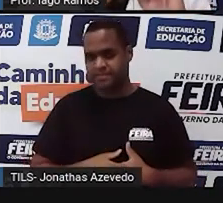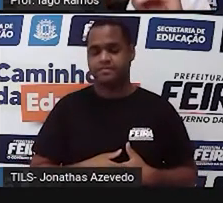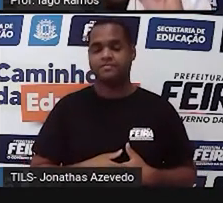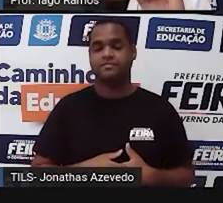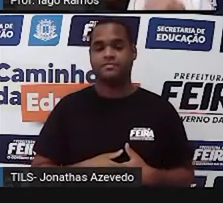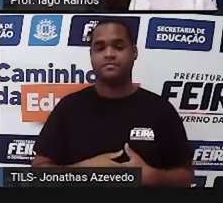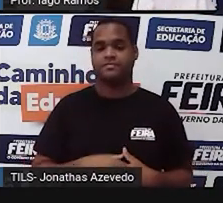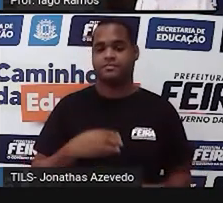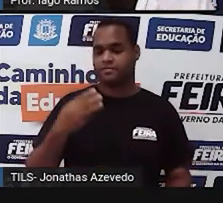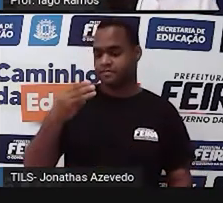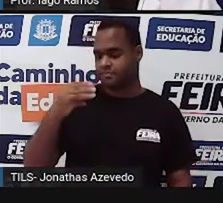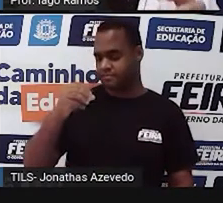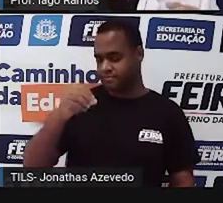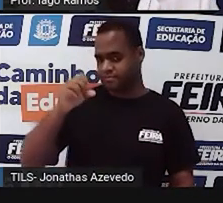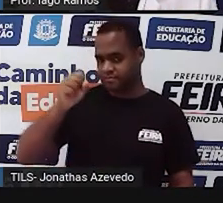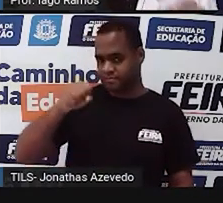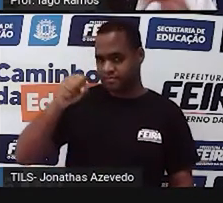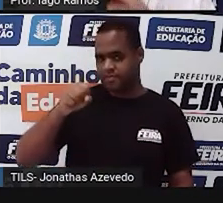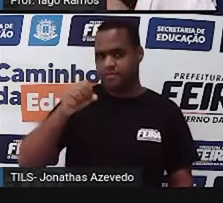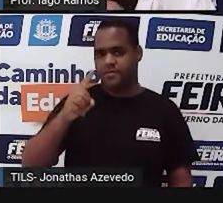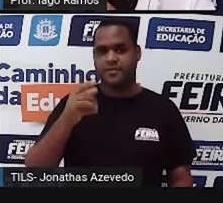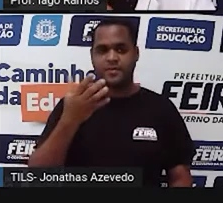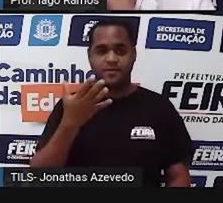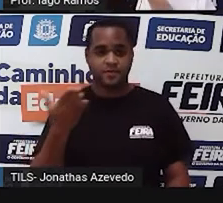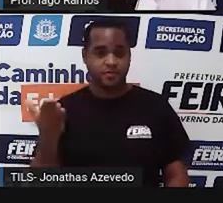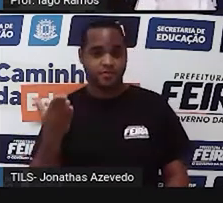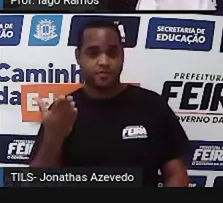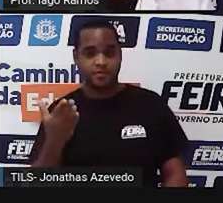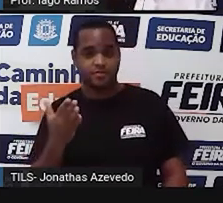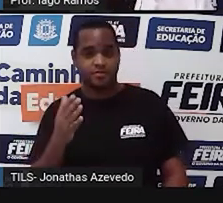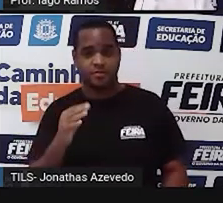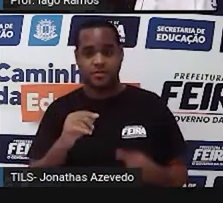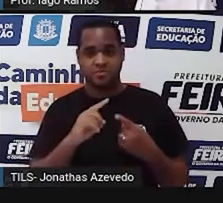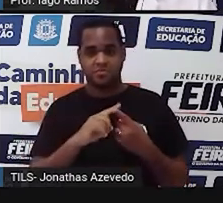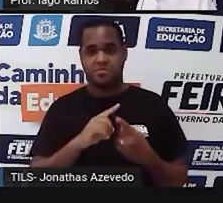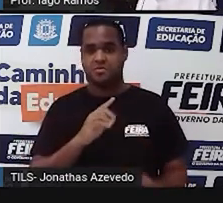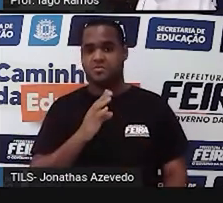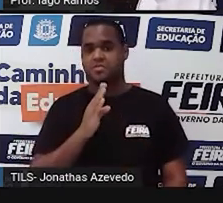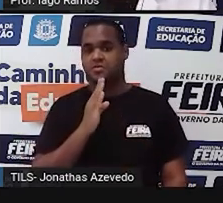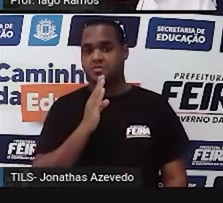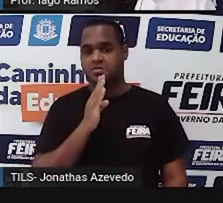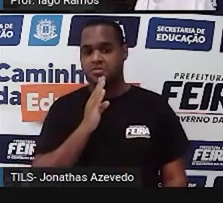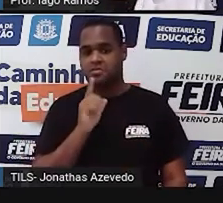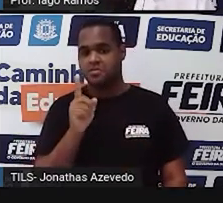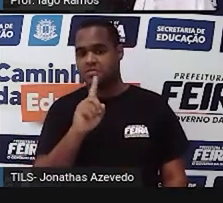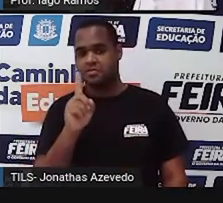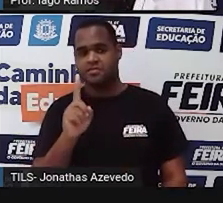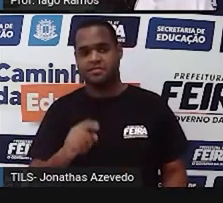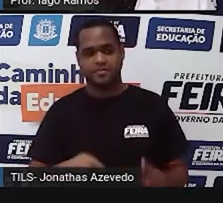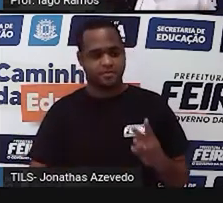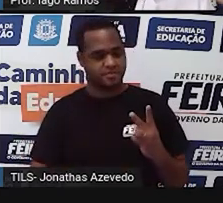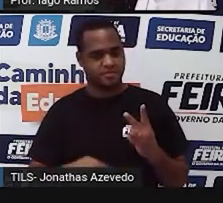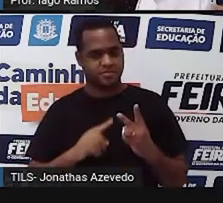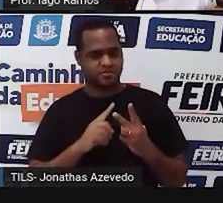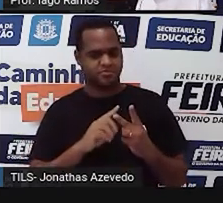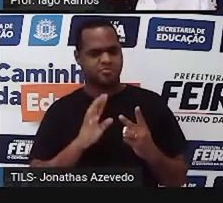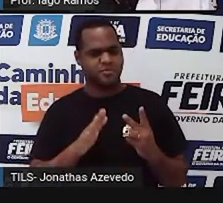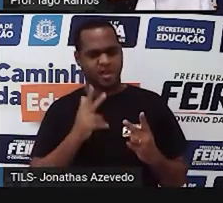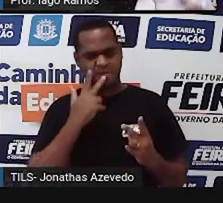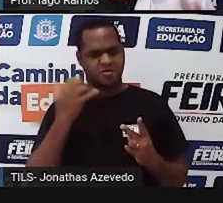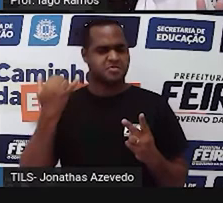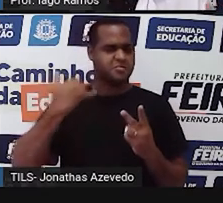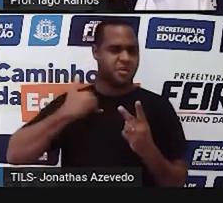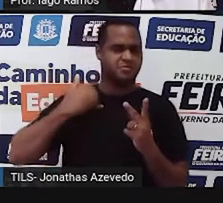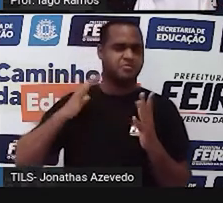em 30 segundos, me diz aí, você não conhece, né? Número 1, você já ouviu falar?